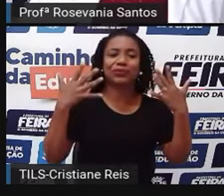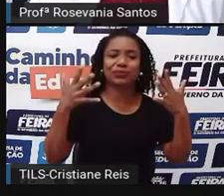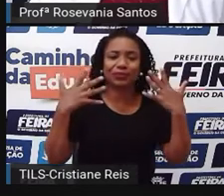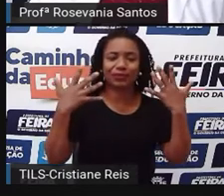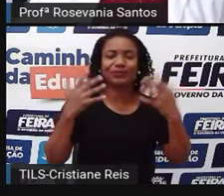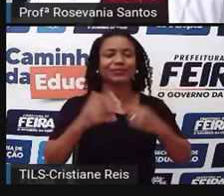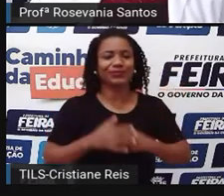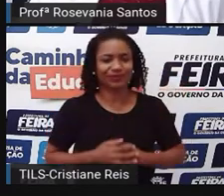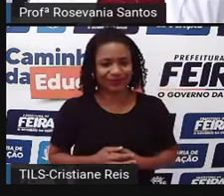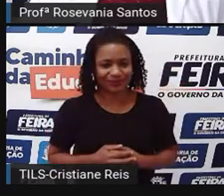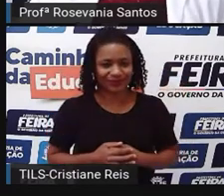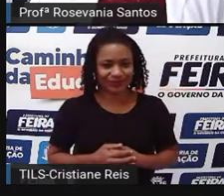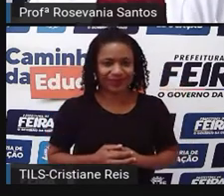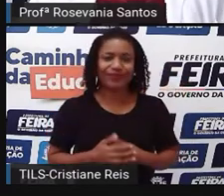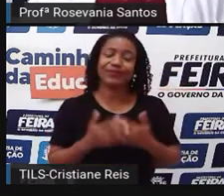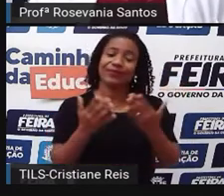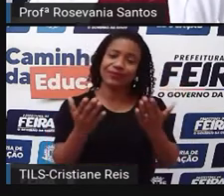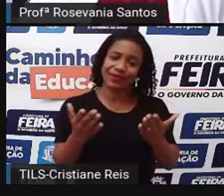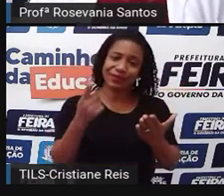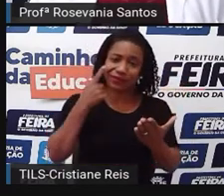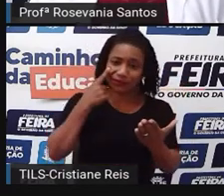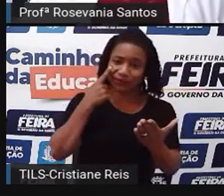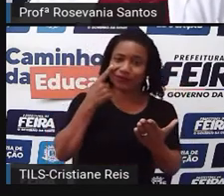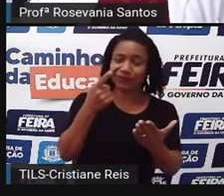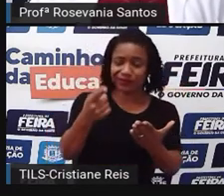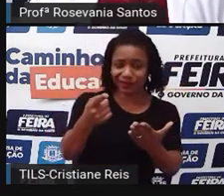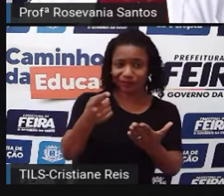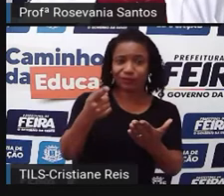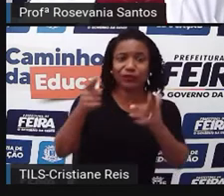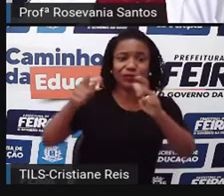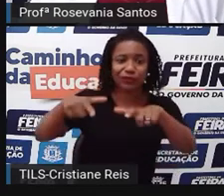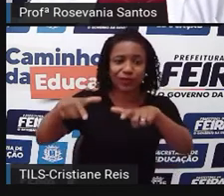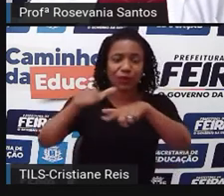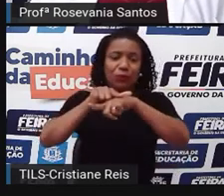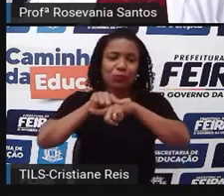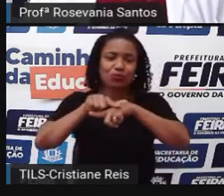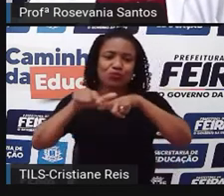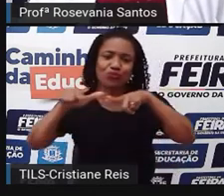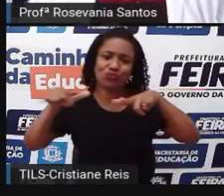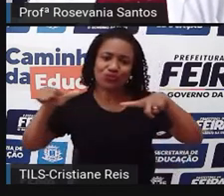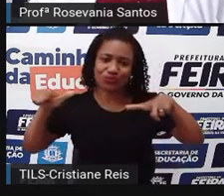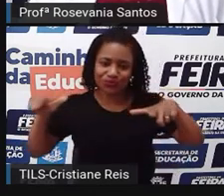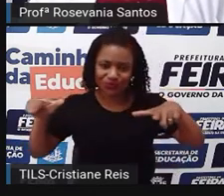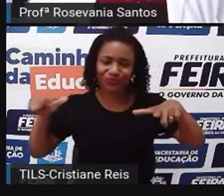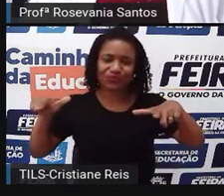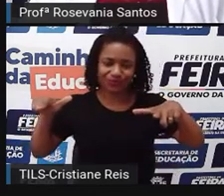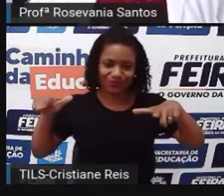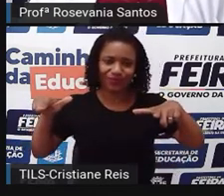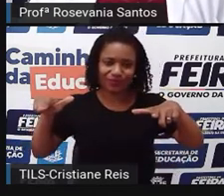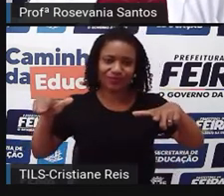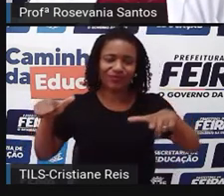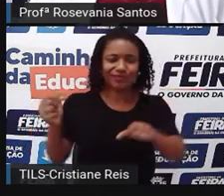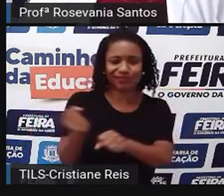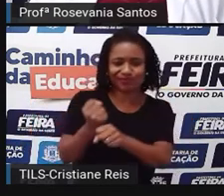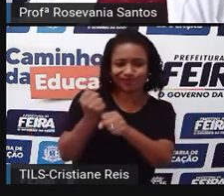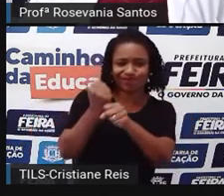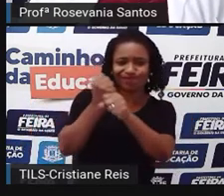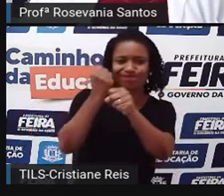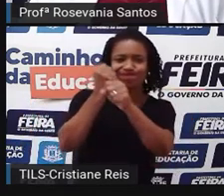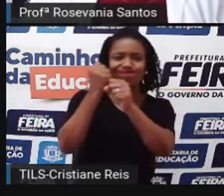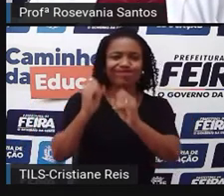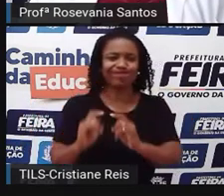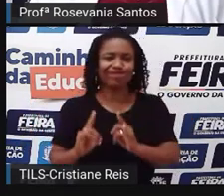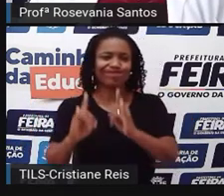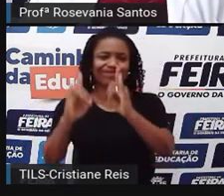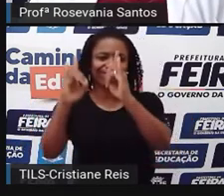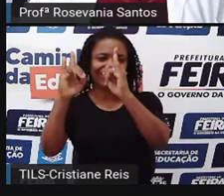claro que extremamente desmatada, pelo próprio fato da construção das cidades